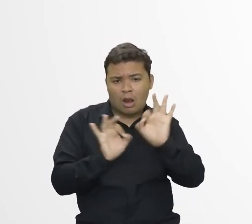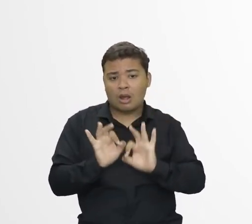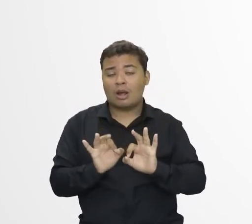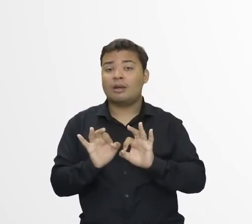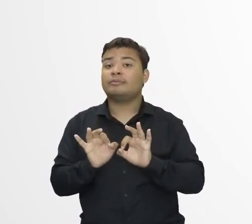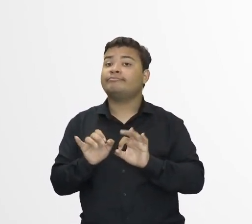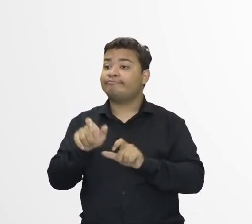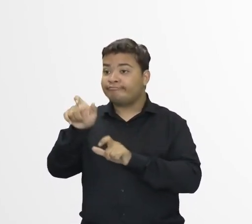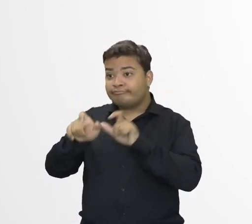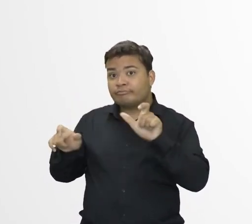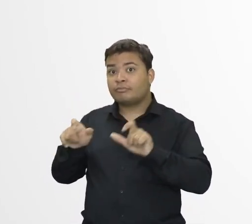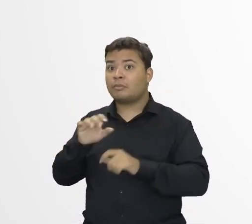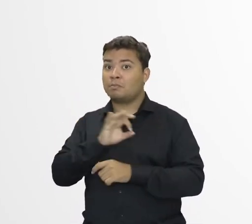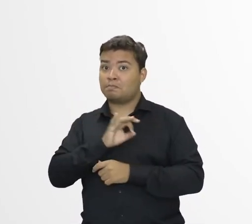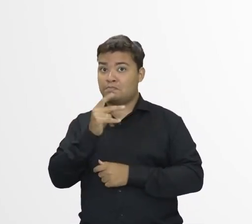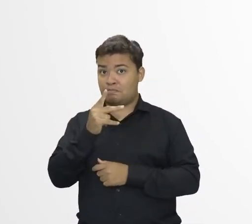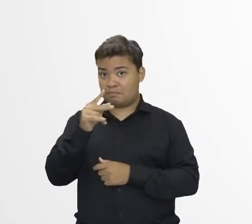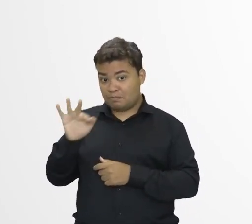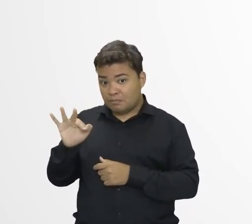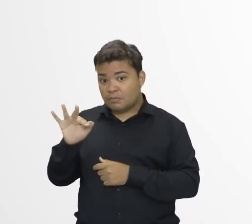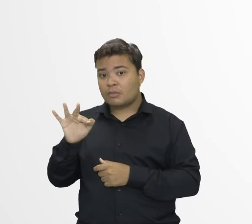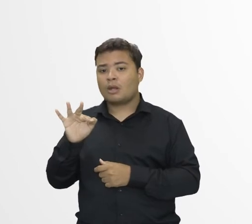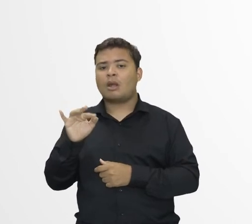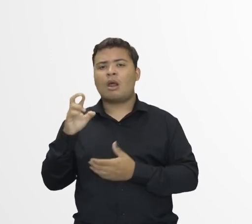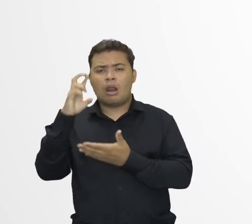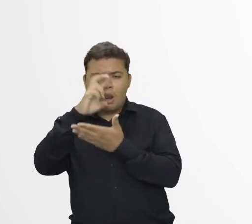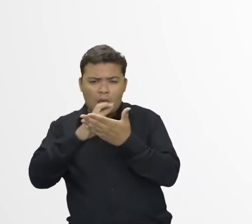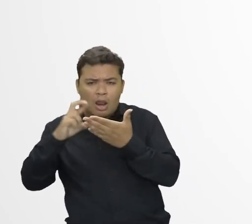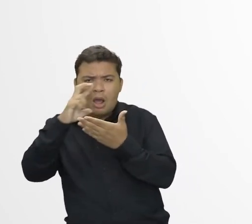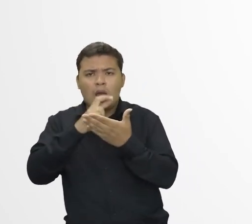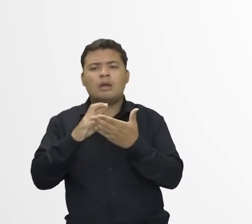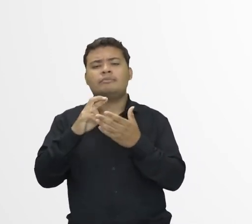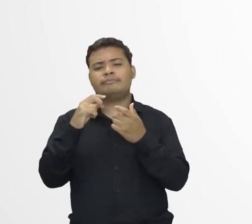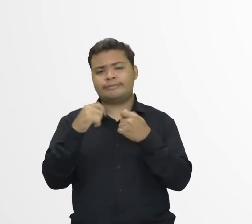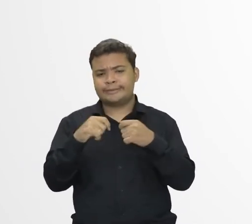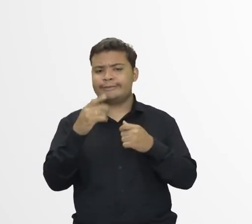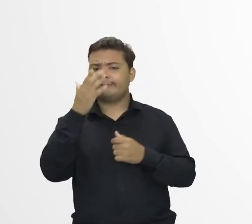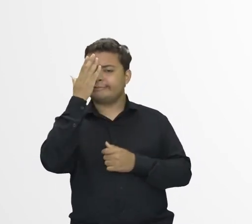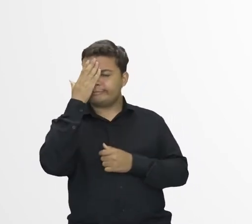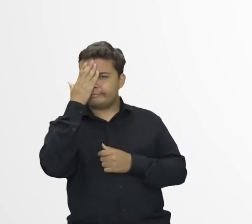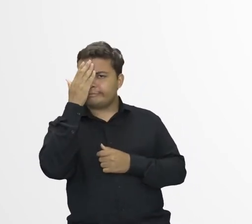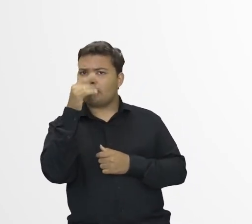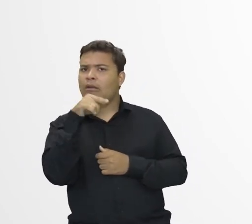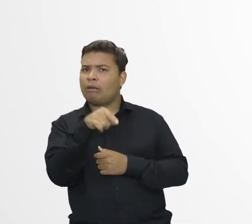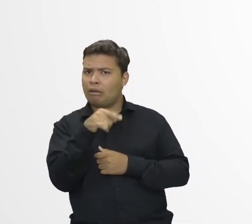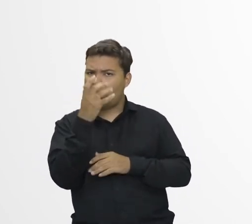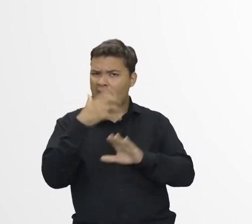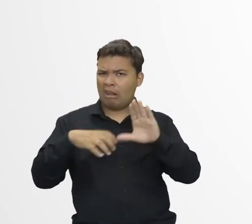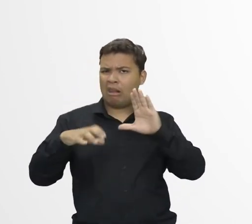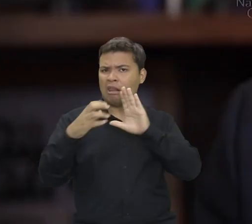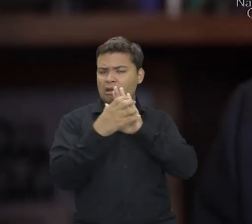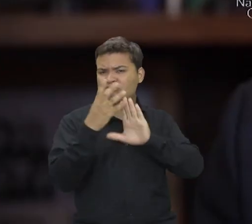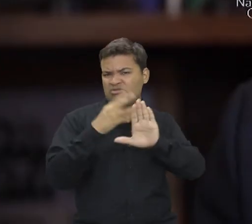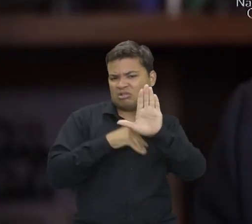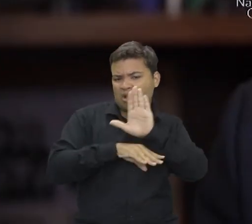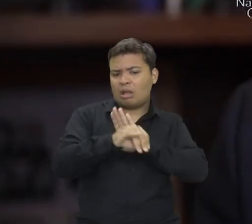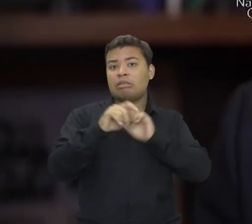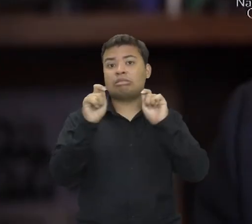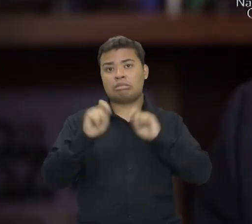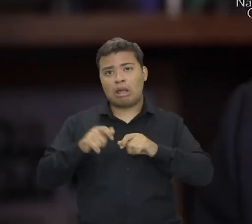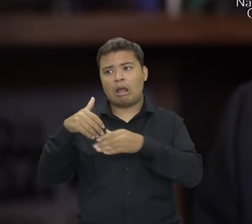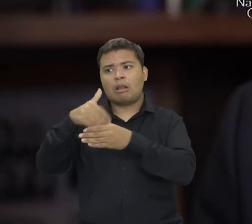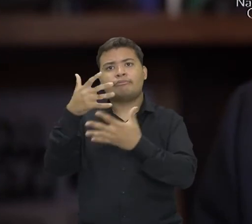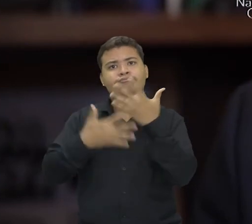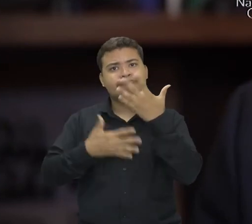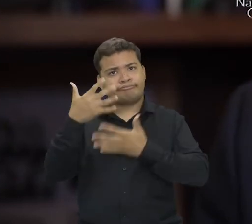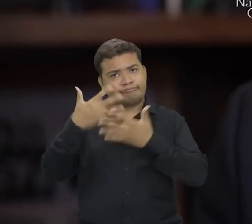Federal teve de considerar o uso dessa tecnologia como um instrumento capaz de atrapalhar as eleições. Então, coisas que